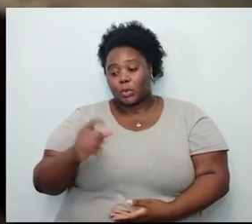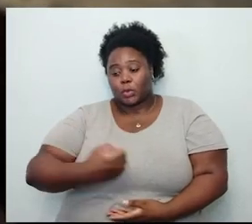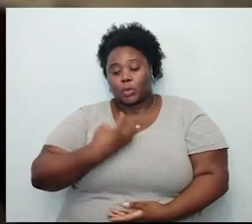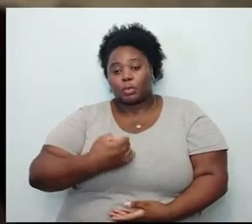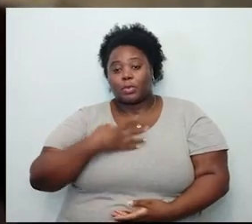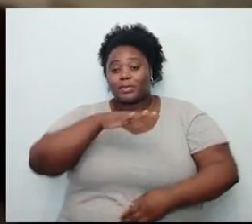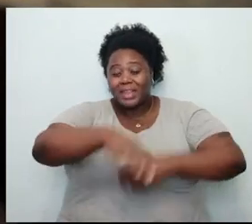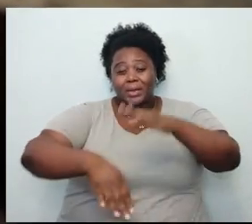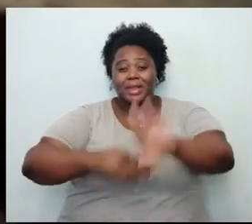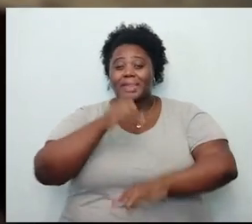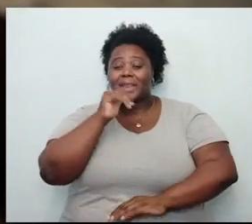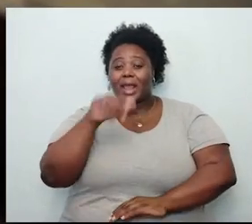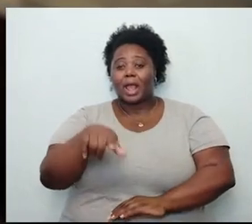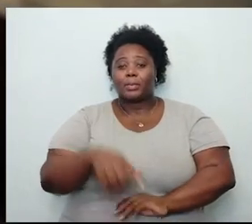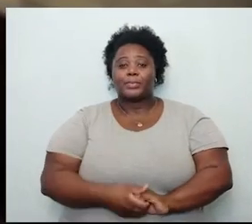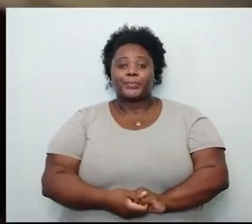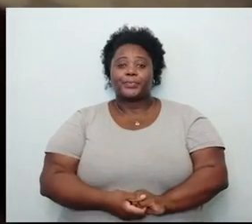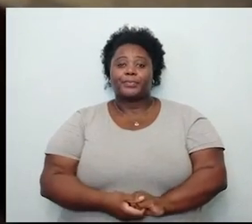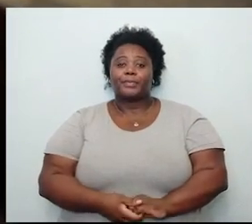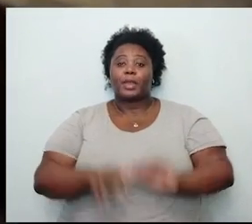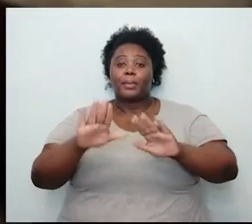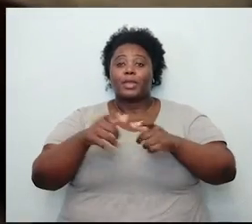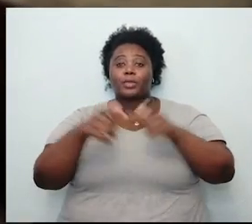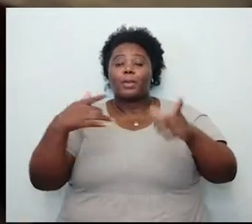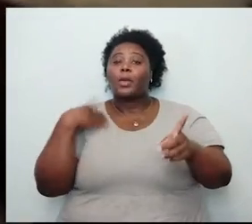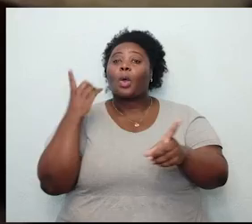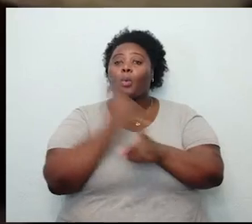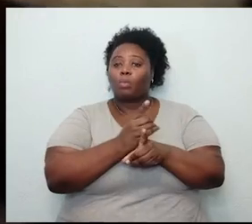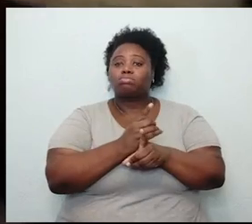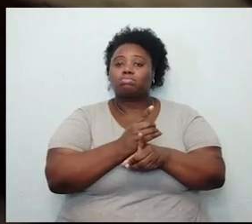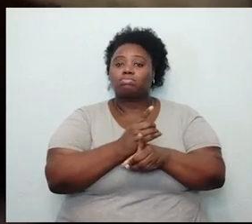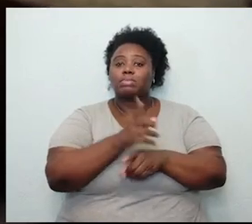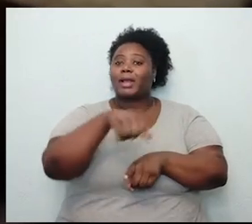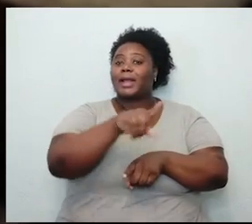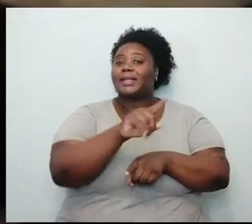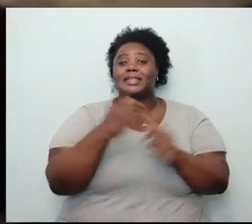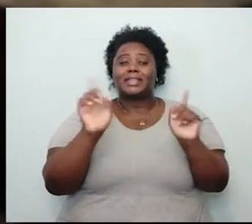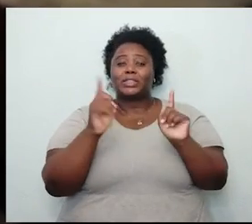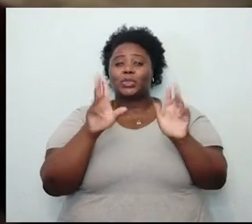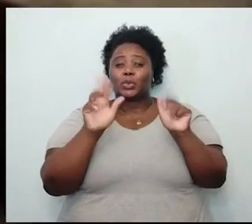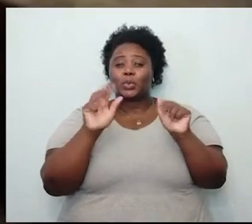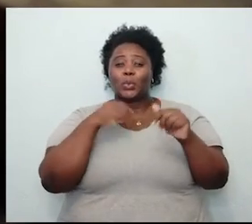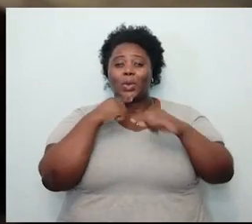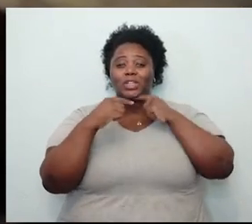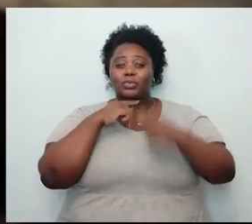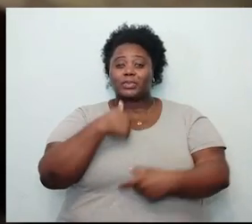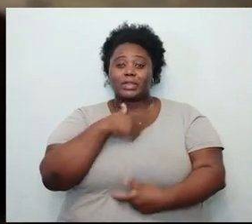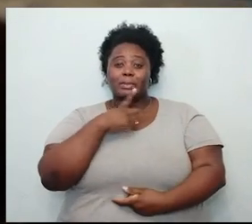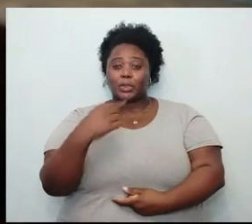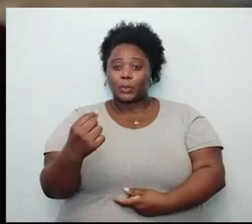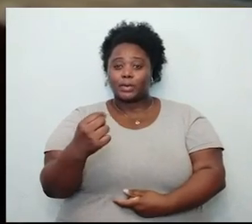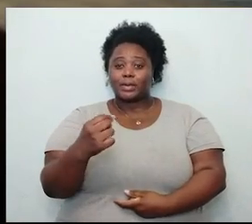Nadei em suas águas, mas o maior encontro, aquele que não me deixa dúvidas da minha escolha,